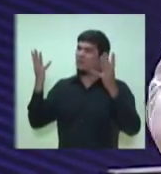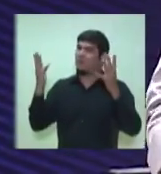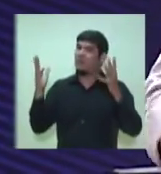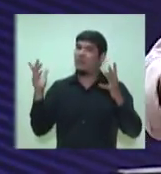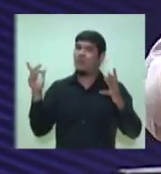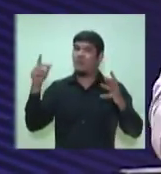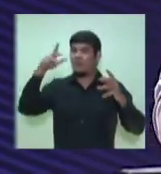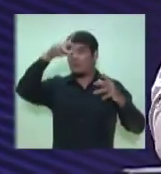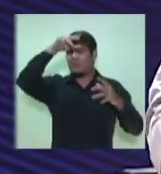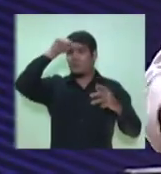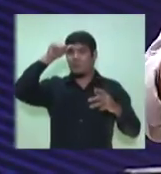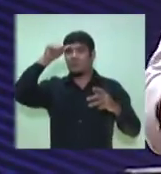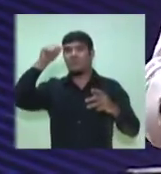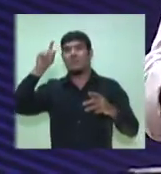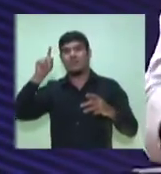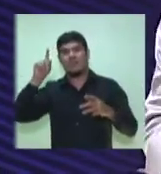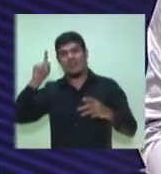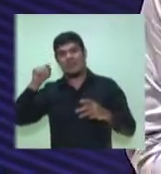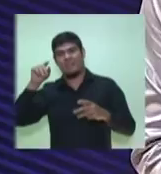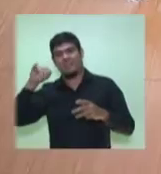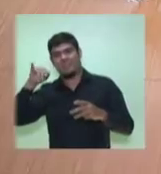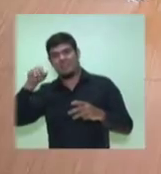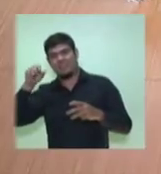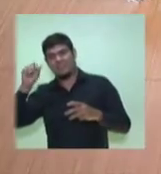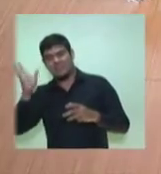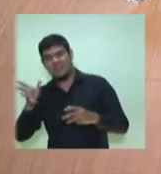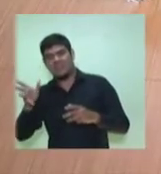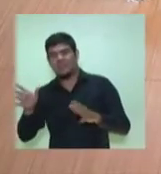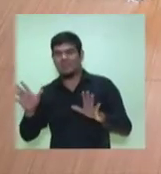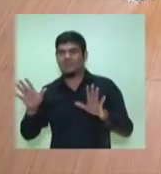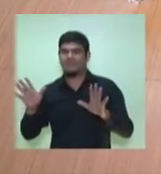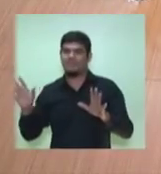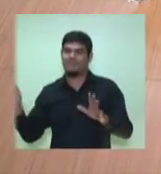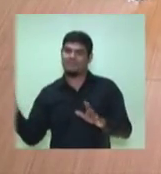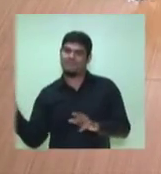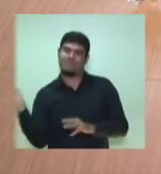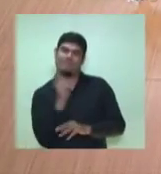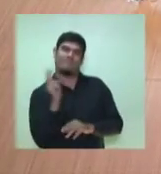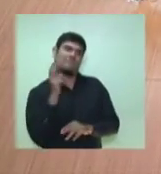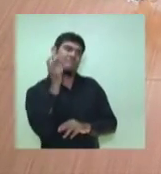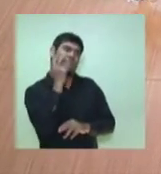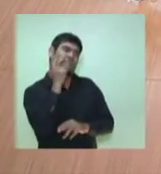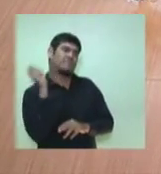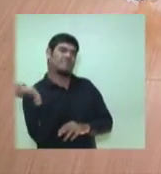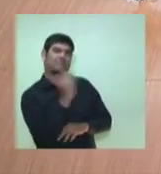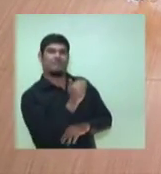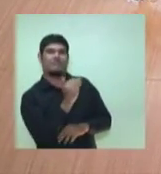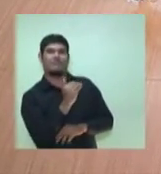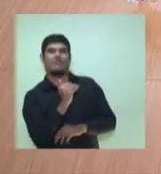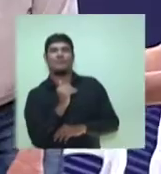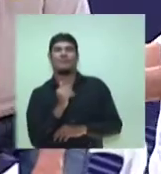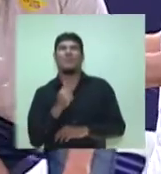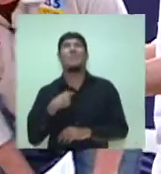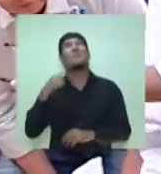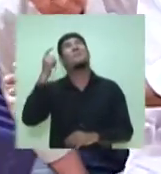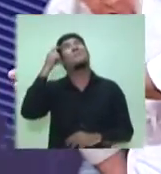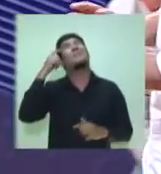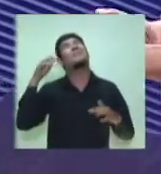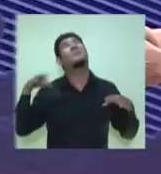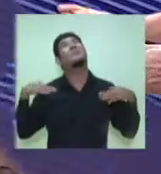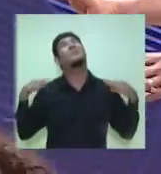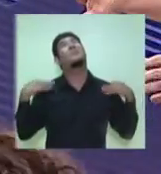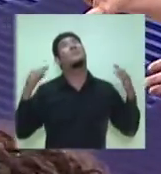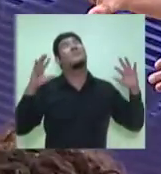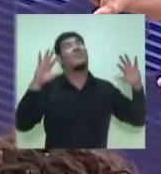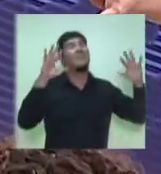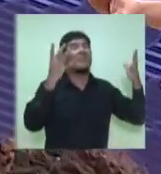uma sede de turismo de eventos excepcional. O senhor tem um minuto para o seu comentário, candidato Marcelo Ramos. Eu penso que o turismo de eventos, ele